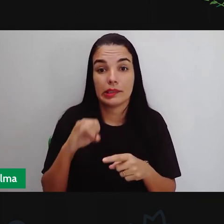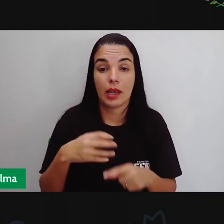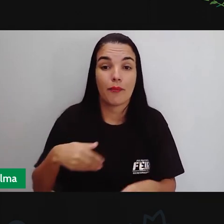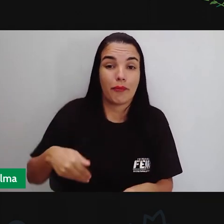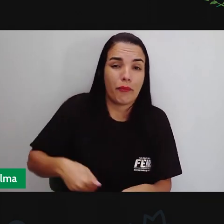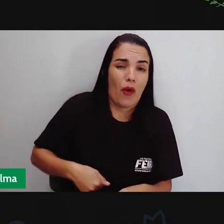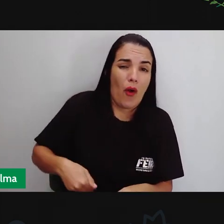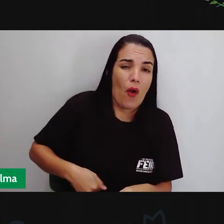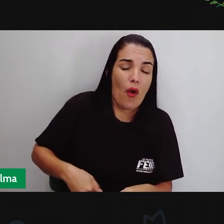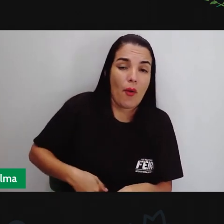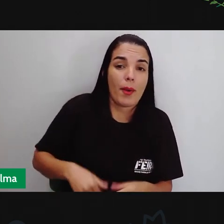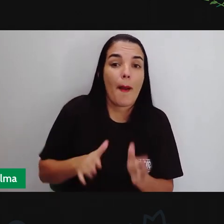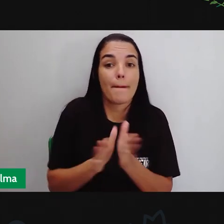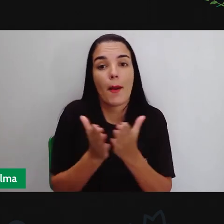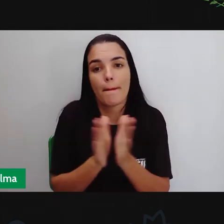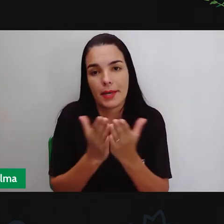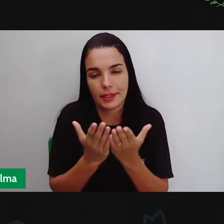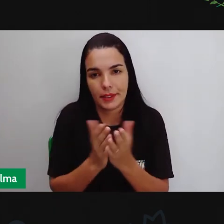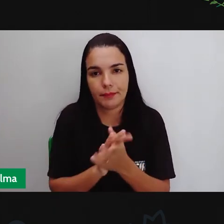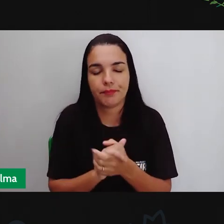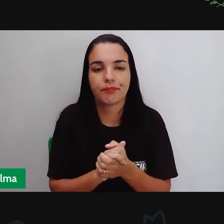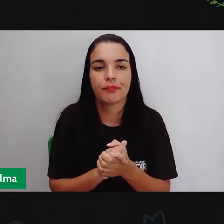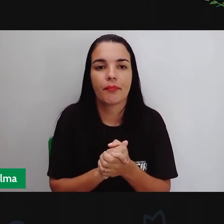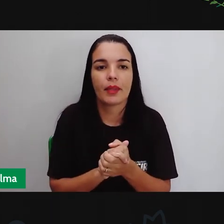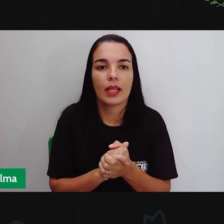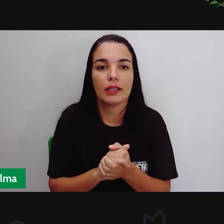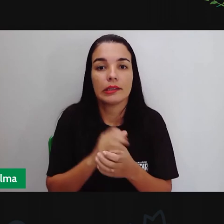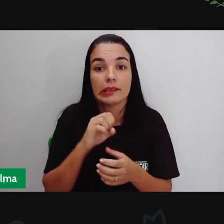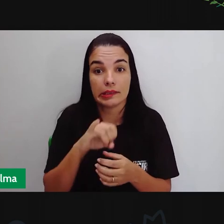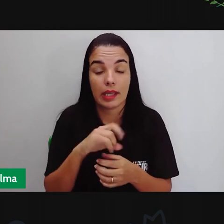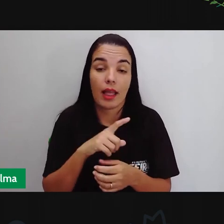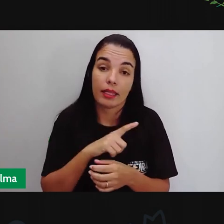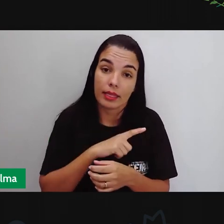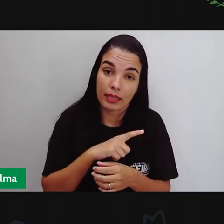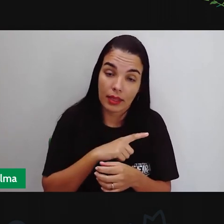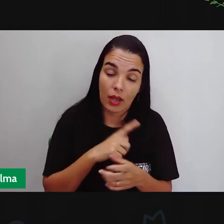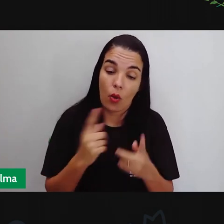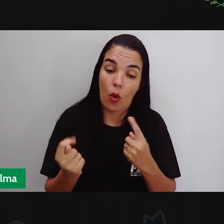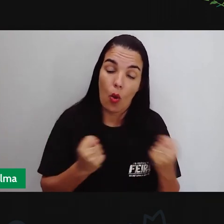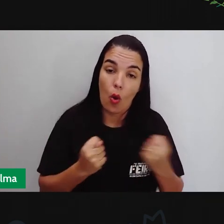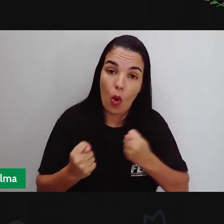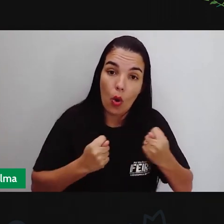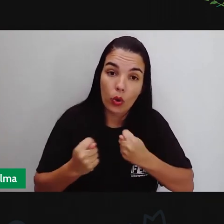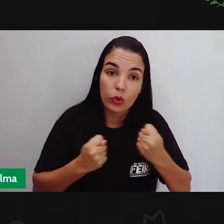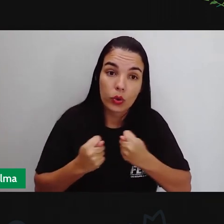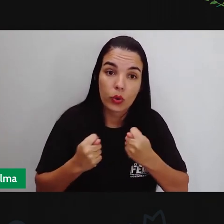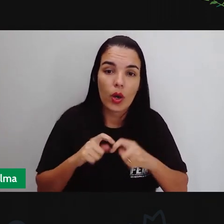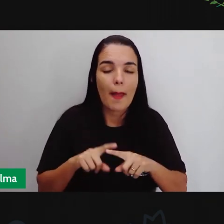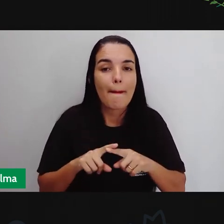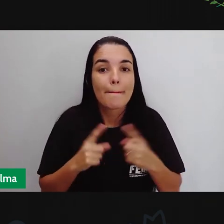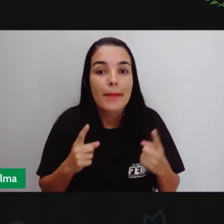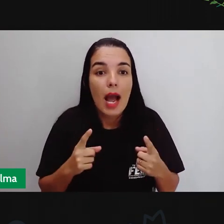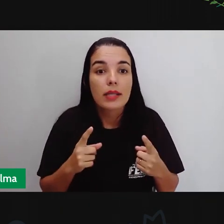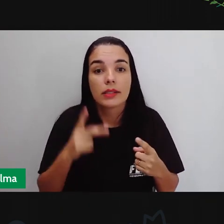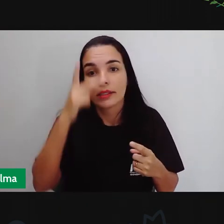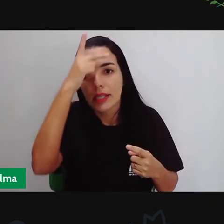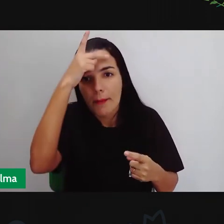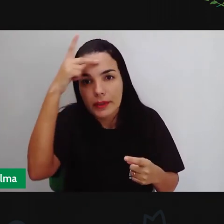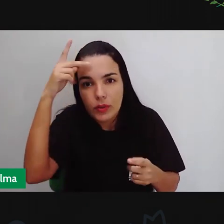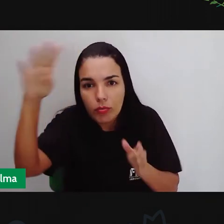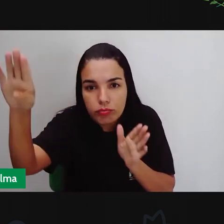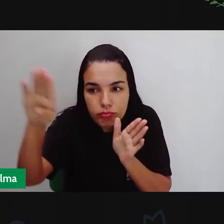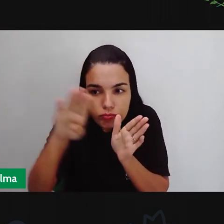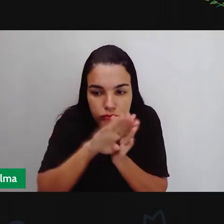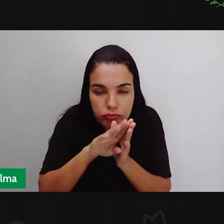pobreza, né, extrema. E, então, se há este controle. Mas esses imigrantes, eles vêm ao